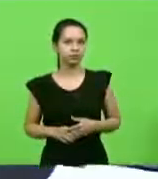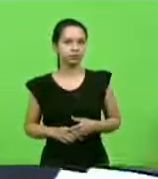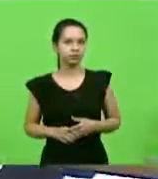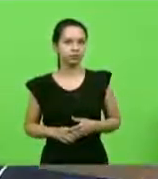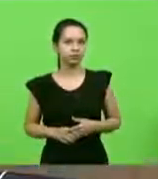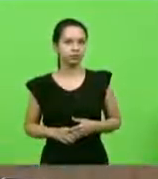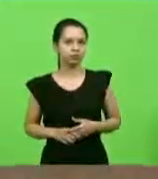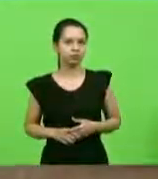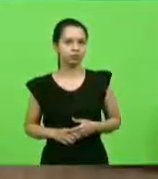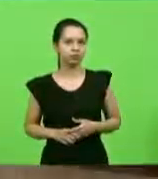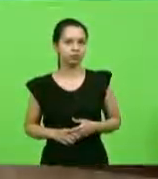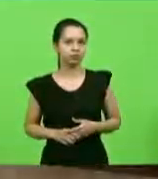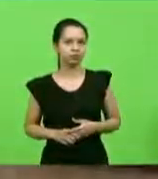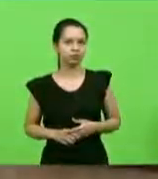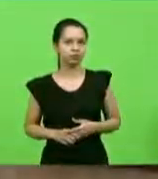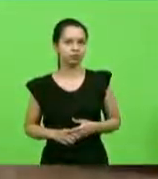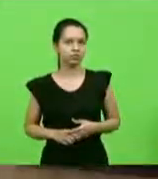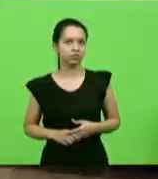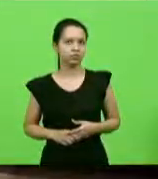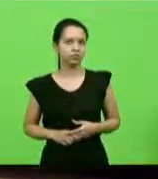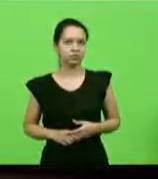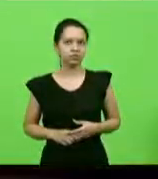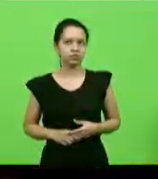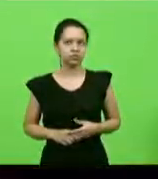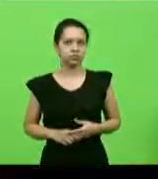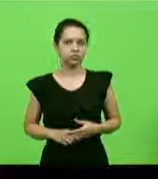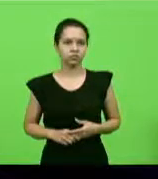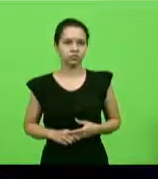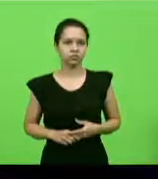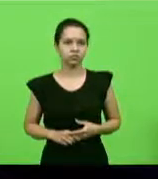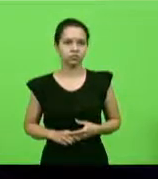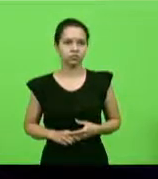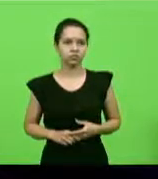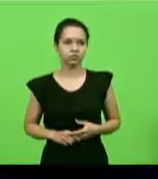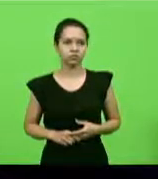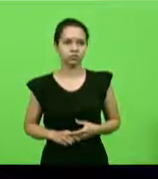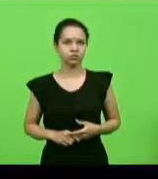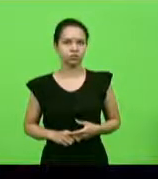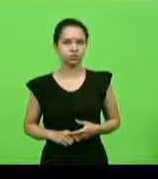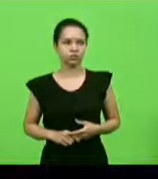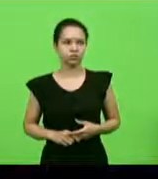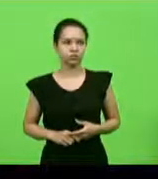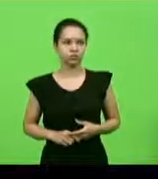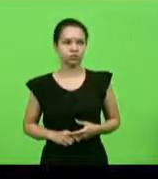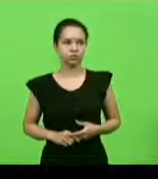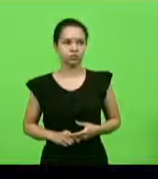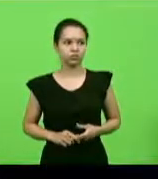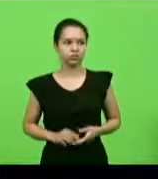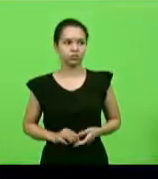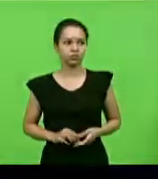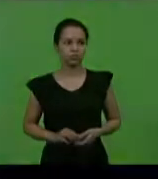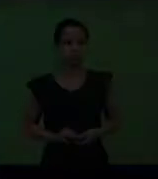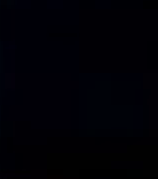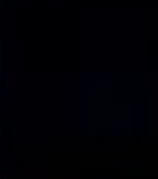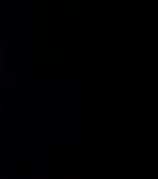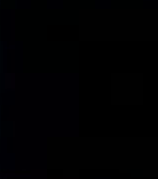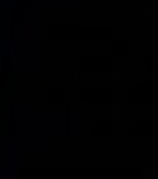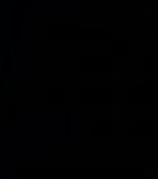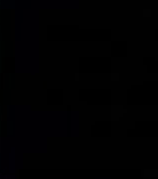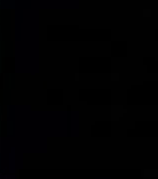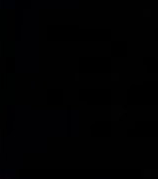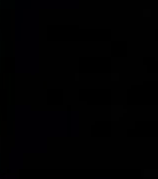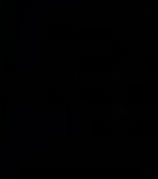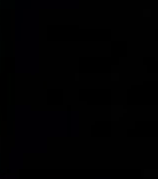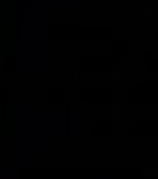gentileza. Quero cumprimentar a todos os deputados e deputadas, a todos que nos acompanham. Farei a leitura da ata às 9 horas do